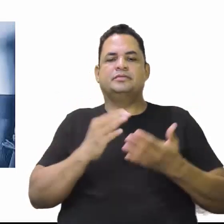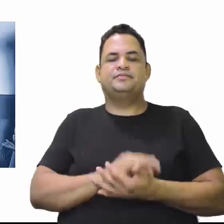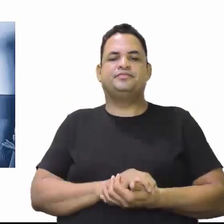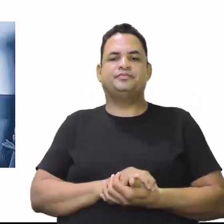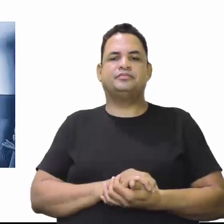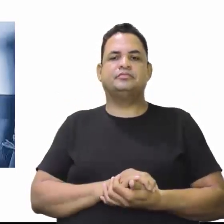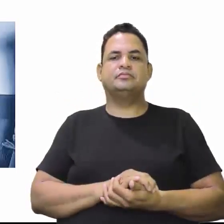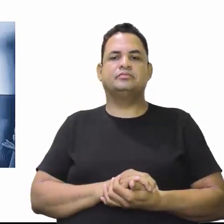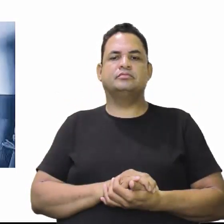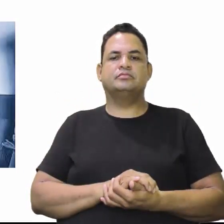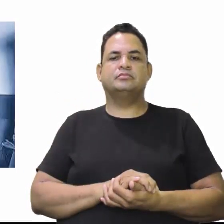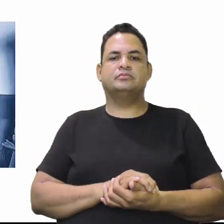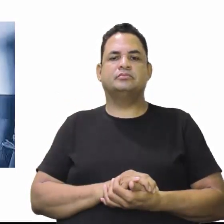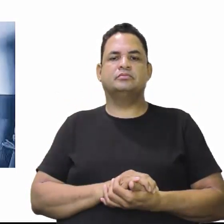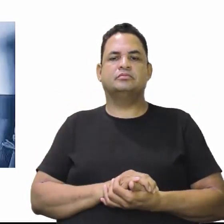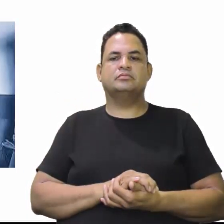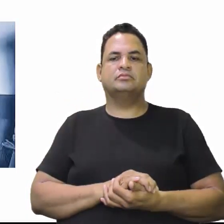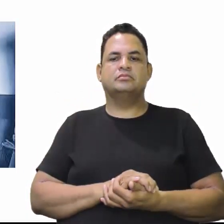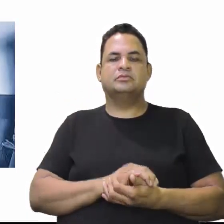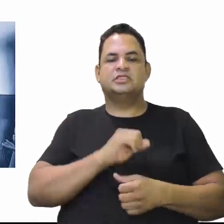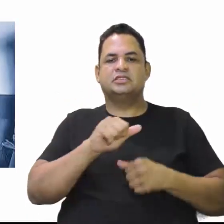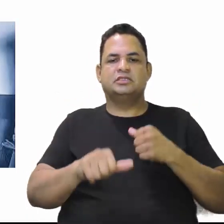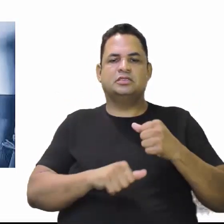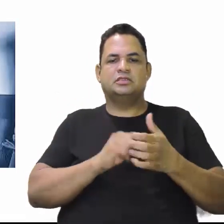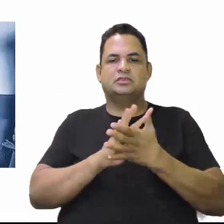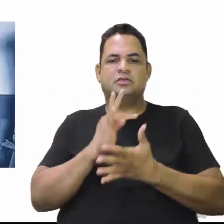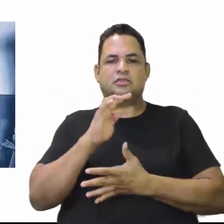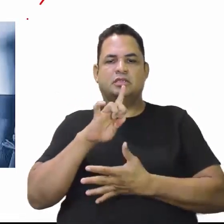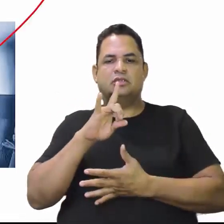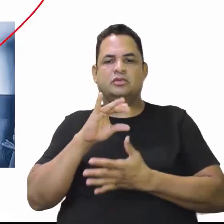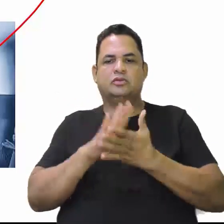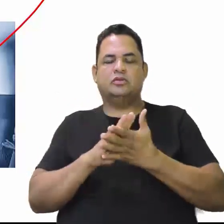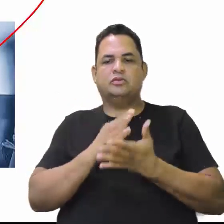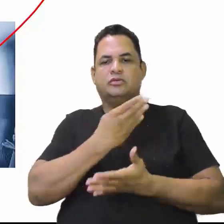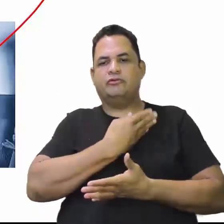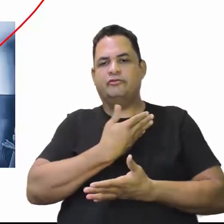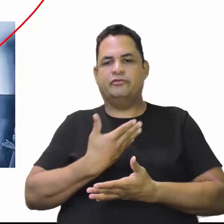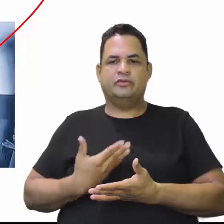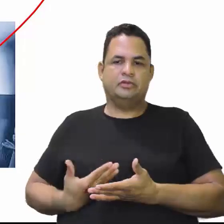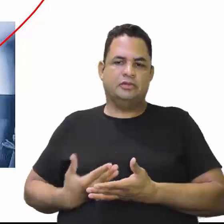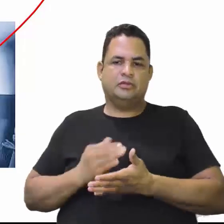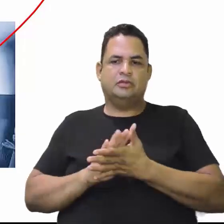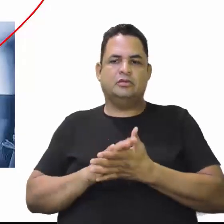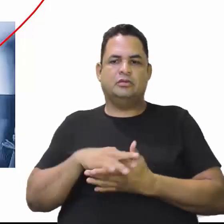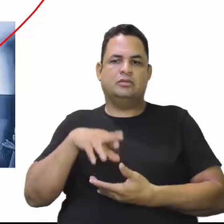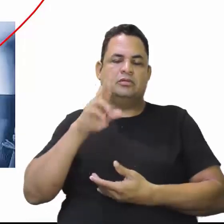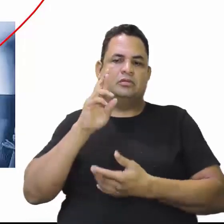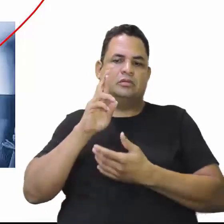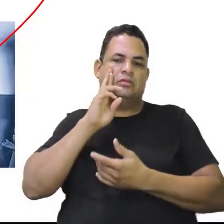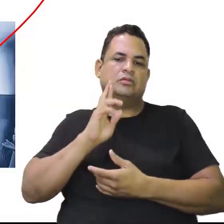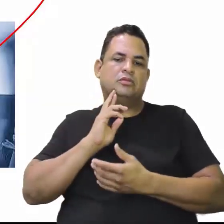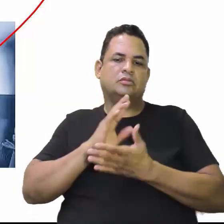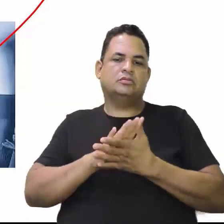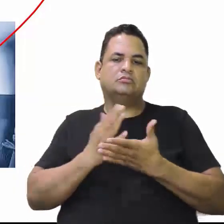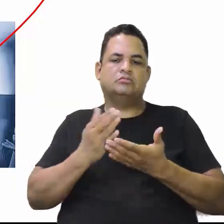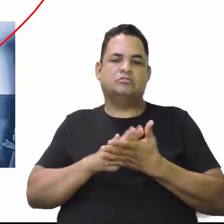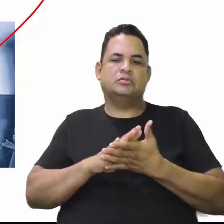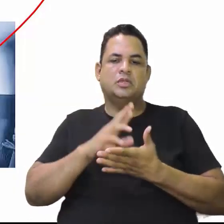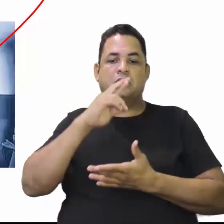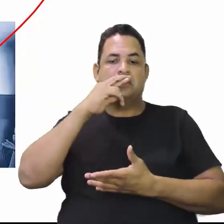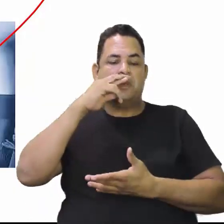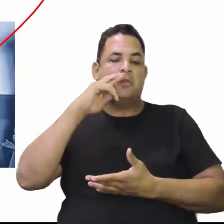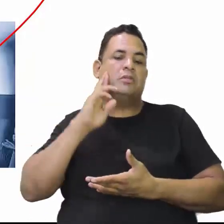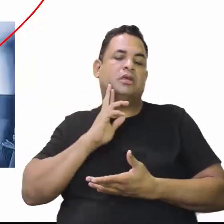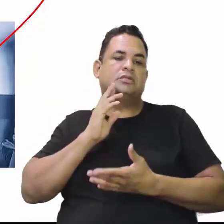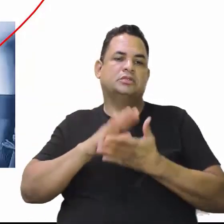desculpa, vai passar a ser território federal de Rondônia. Vai mudar o nome em homenagem a ele, Cândido Mariano da Silva Rondon. E aqui,